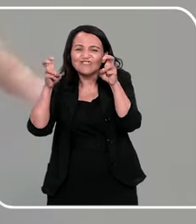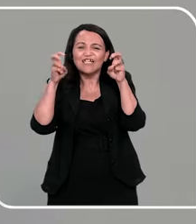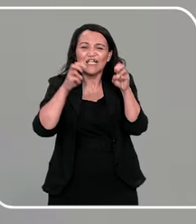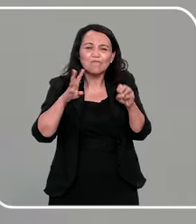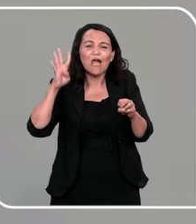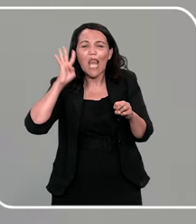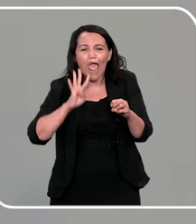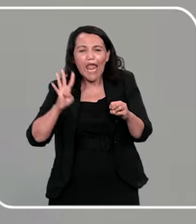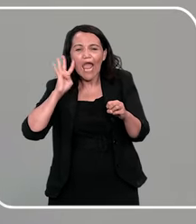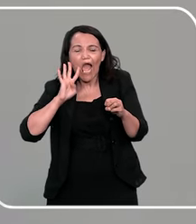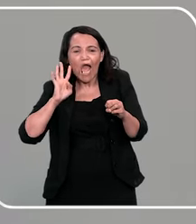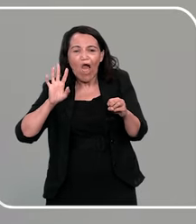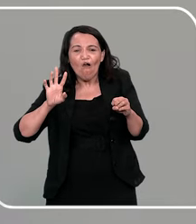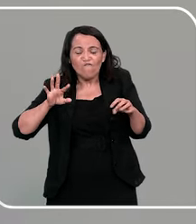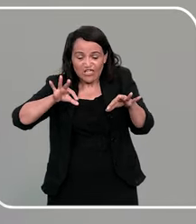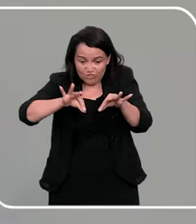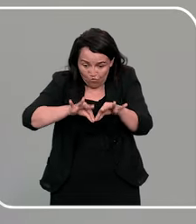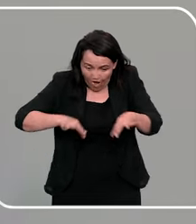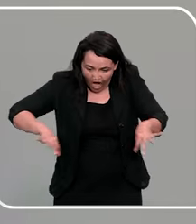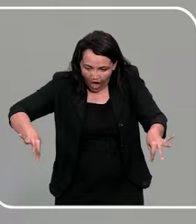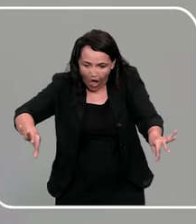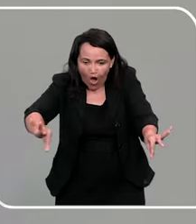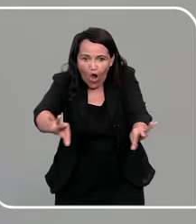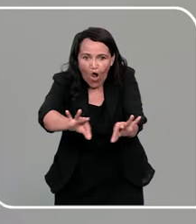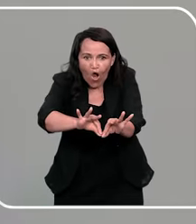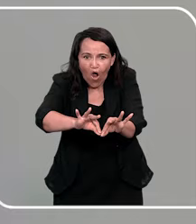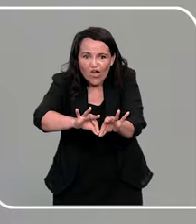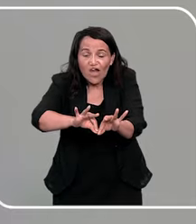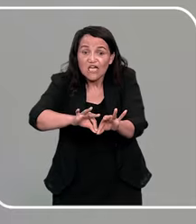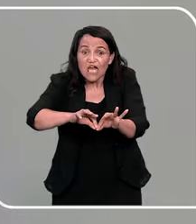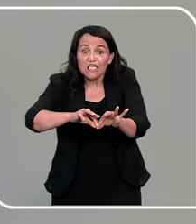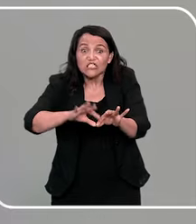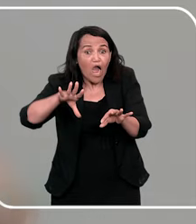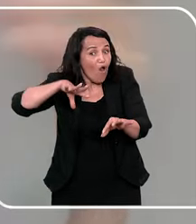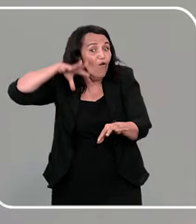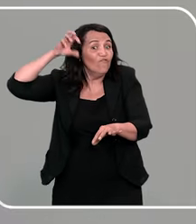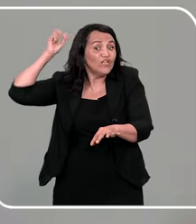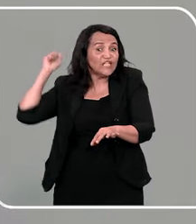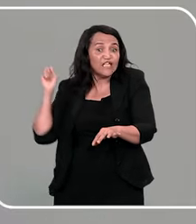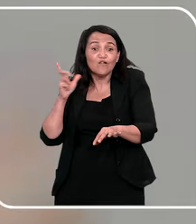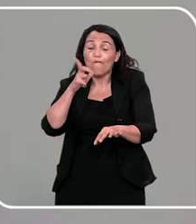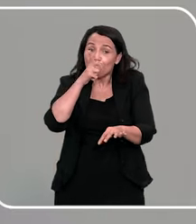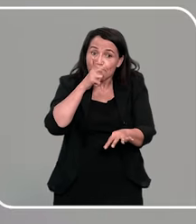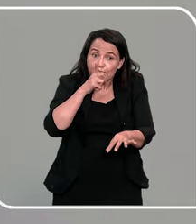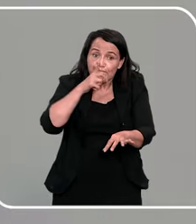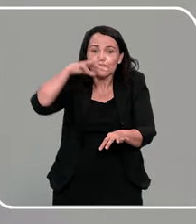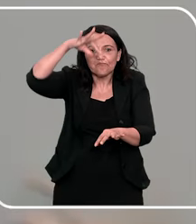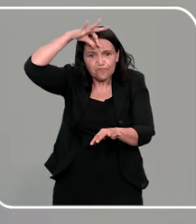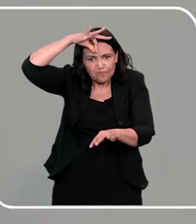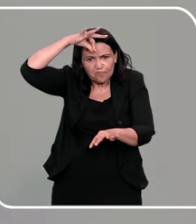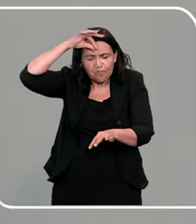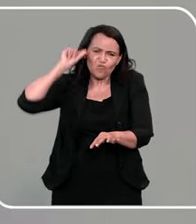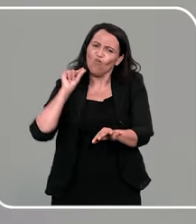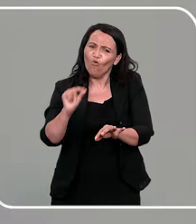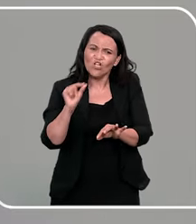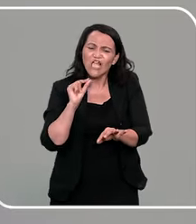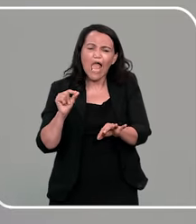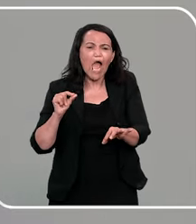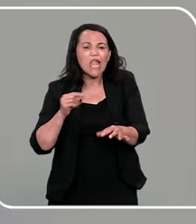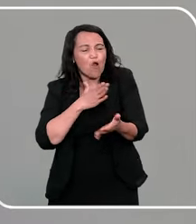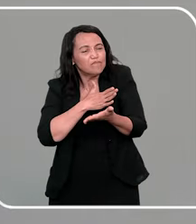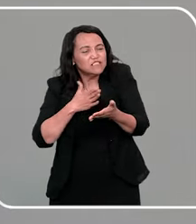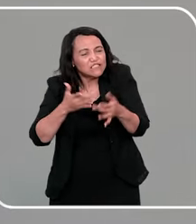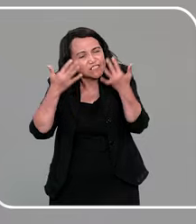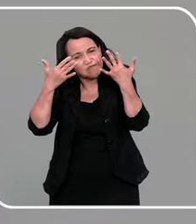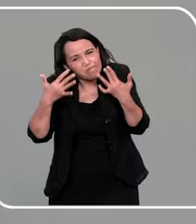aí sentei em rodinha, e aí falei, vocês já ouviram falar sobre partes íntimas? E aí, ah, eu já, o que que é? E aí comecei a conversar,